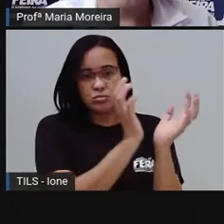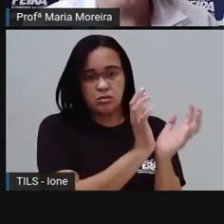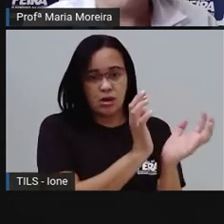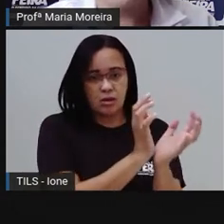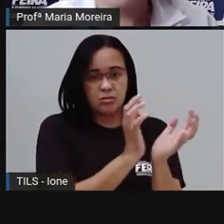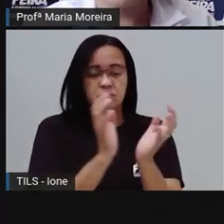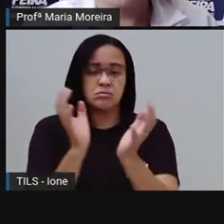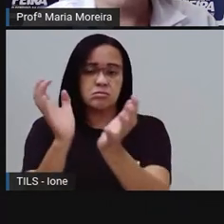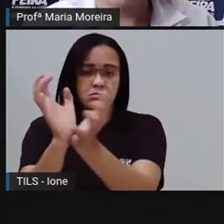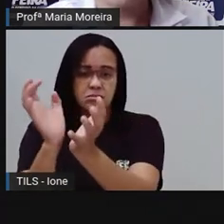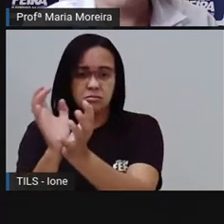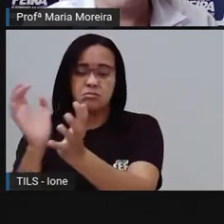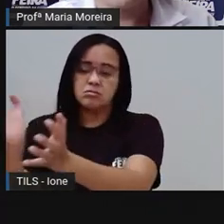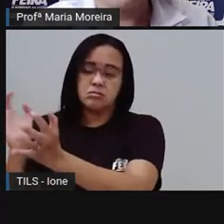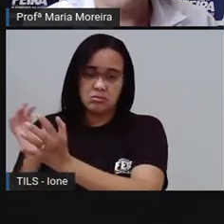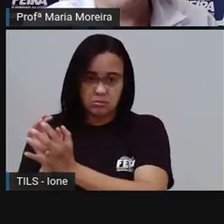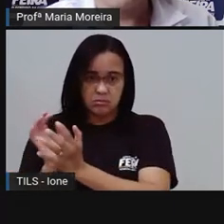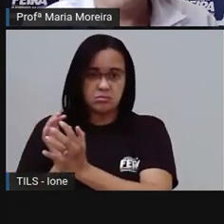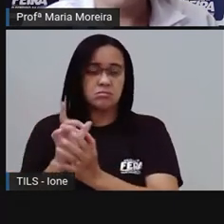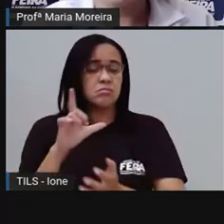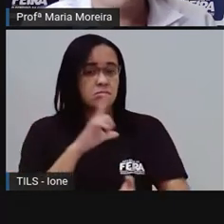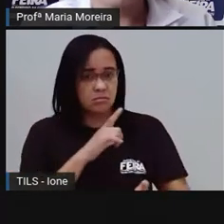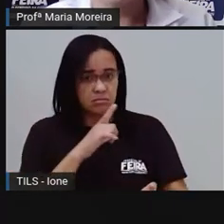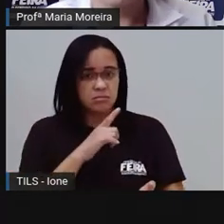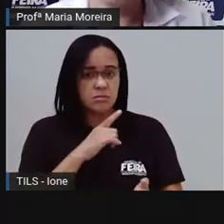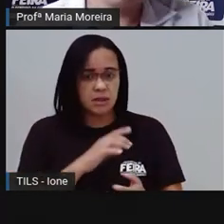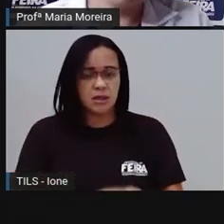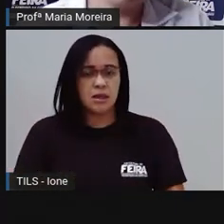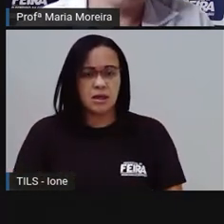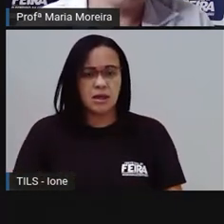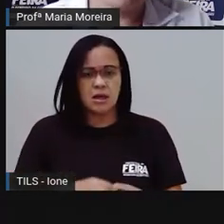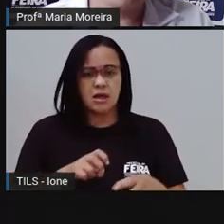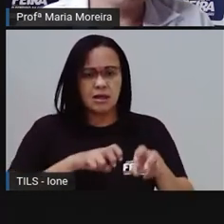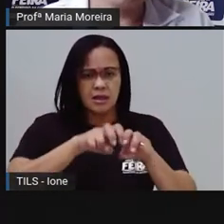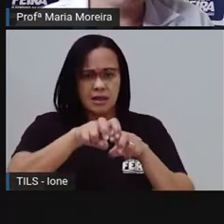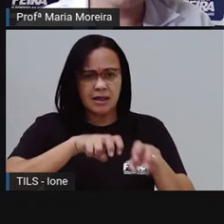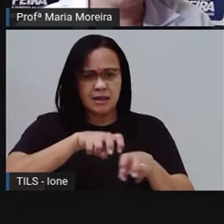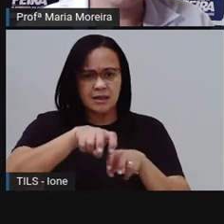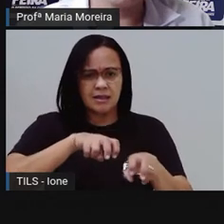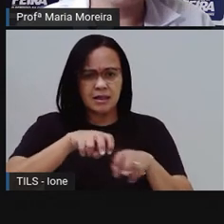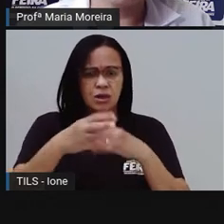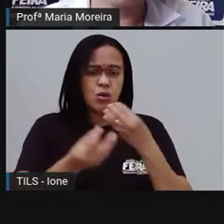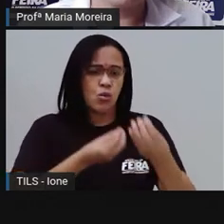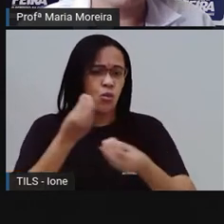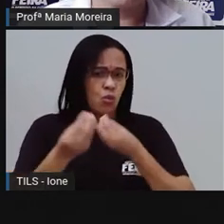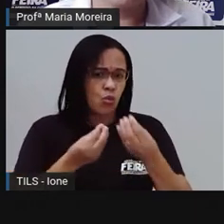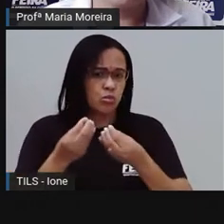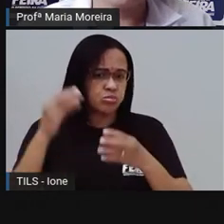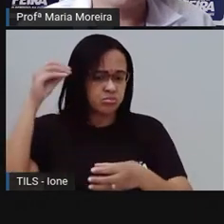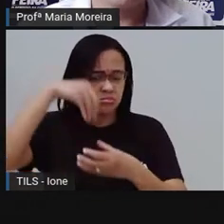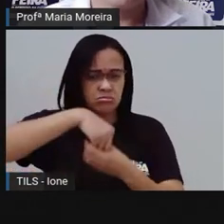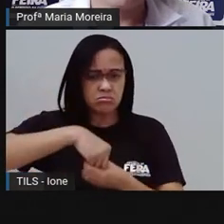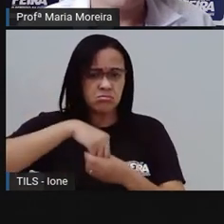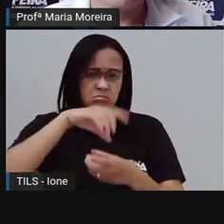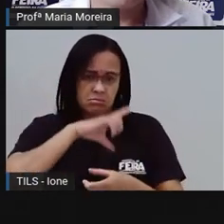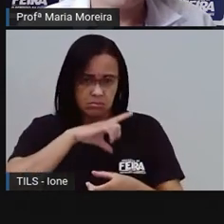Quatro vezes quantos? Quantos carrinhos tem dentro de cada um desses grupos? Eu tenho o quê, ó?